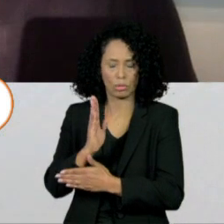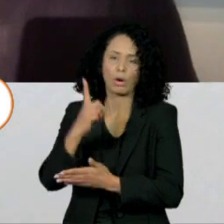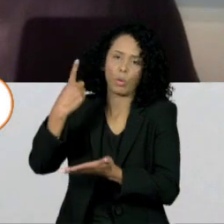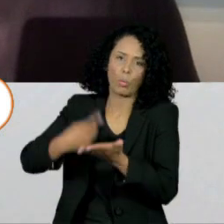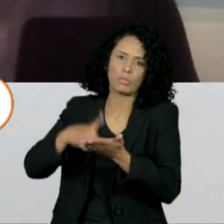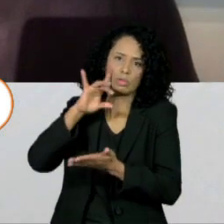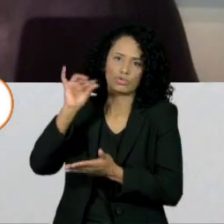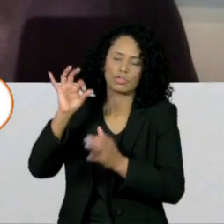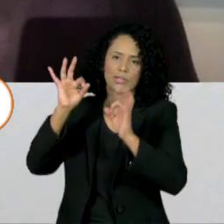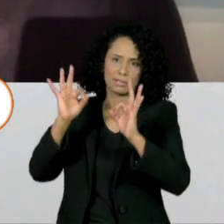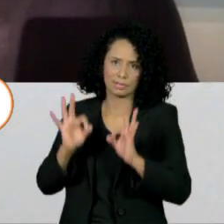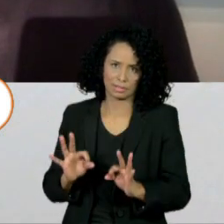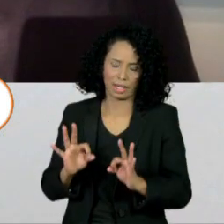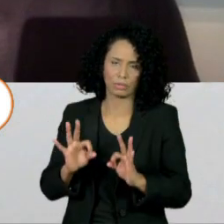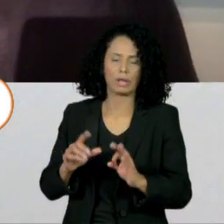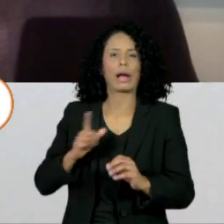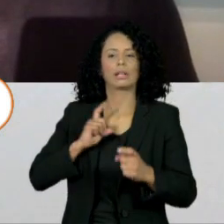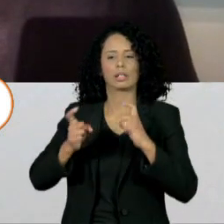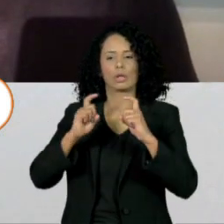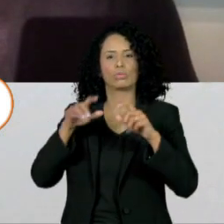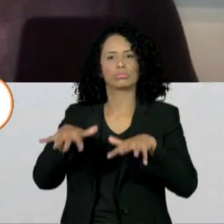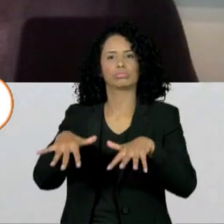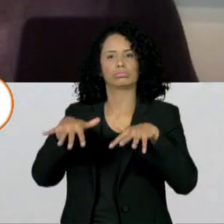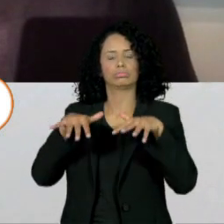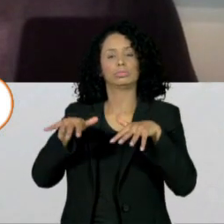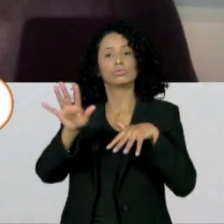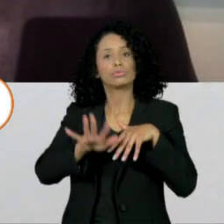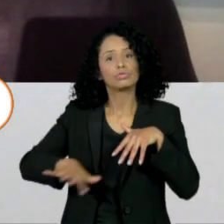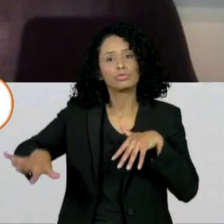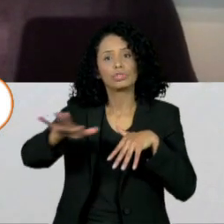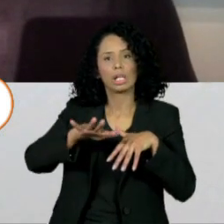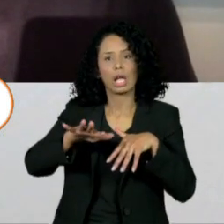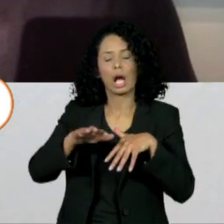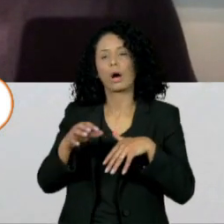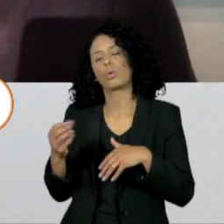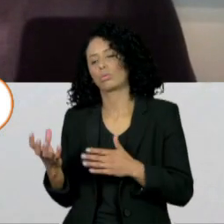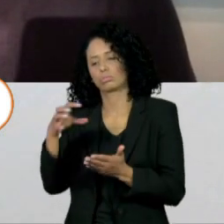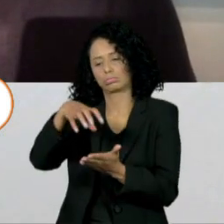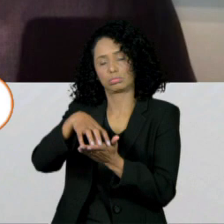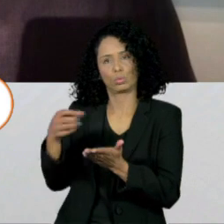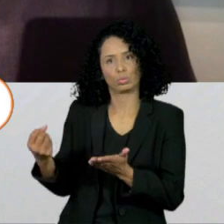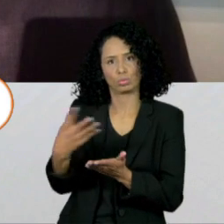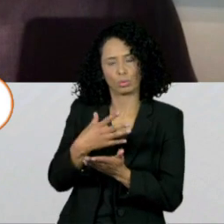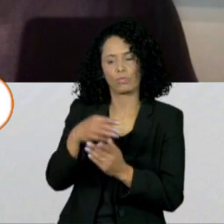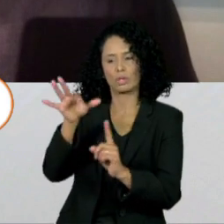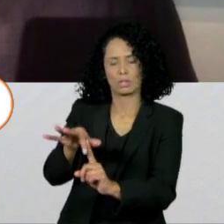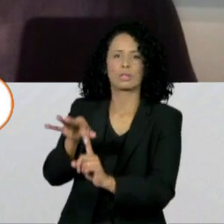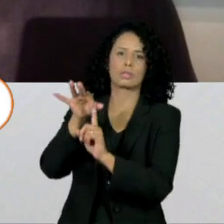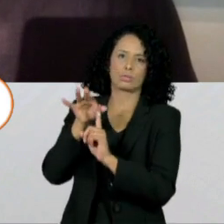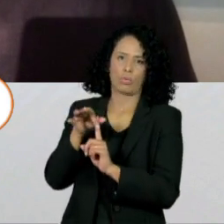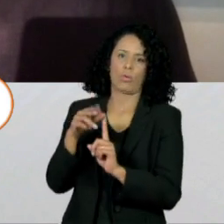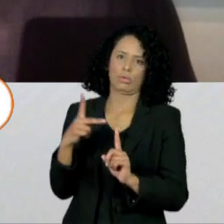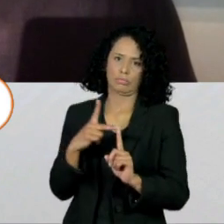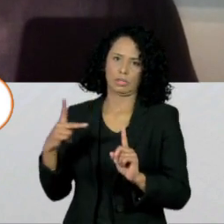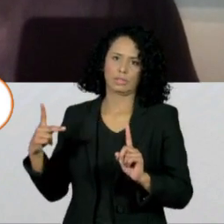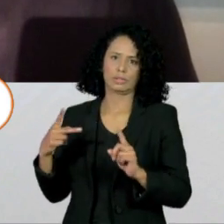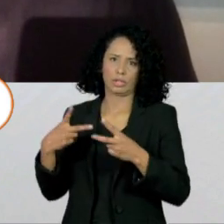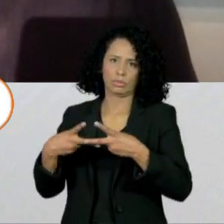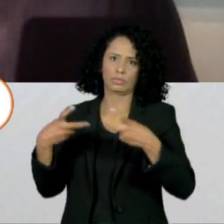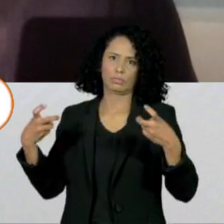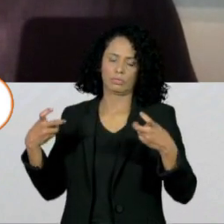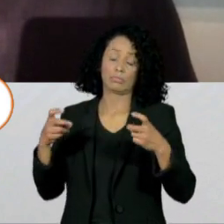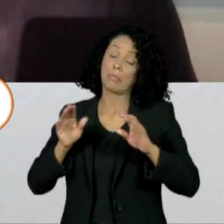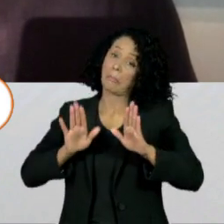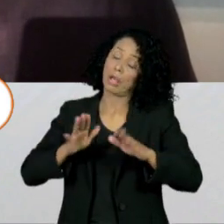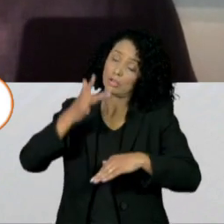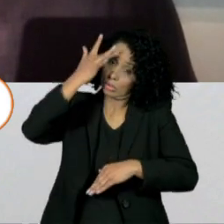geral vai dar posse ao novo conselho e o novo conselho elege o Caio presidente da Petrobras. Então, fica difícil de falar se vai